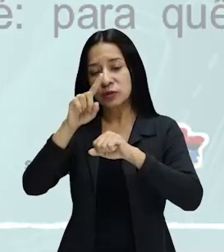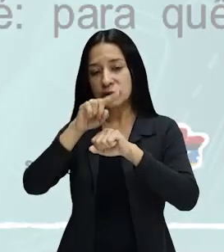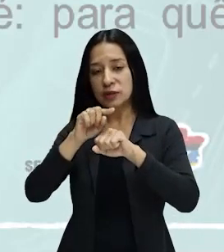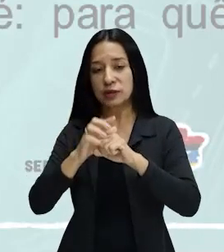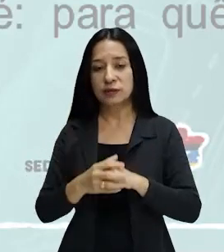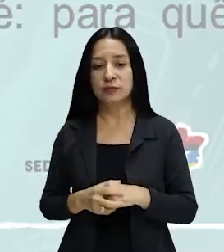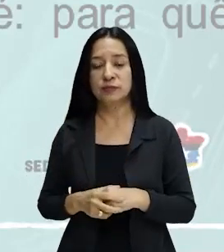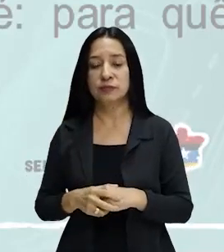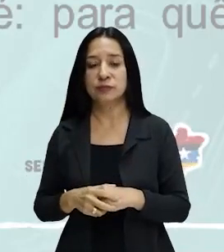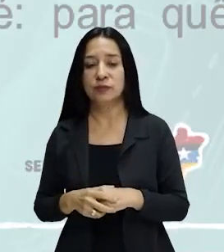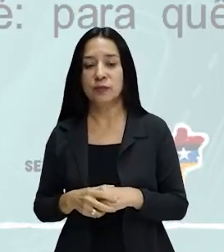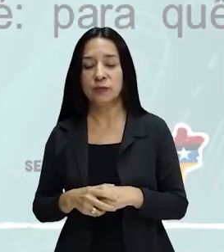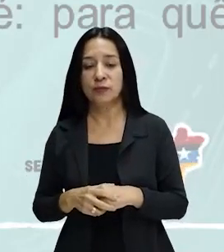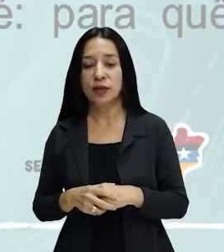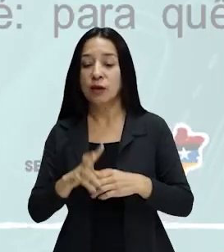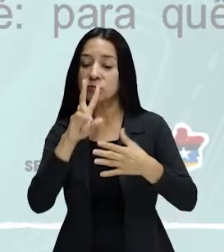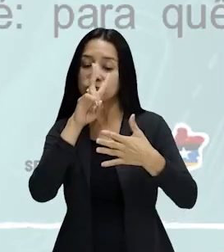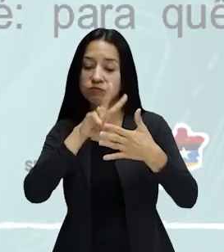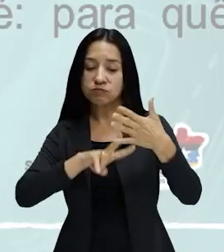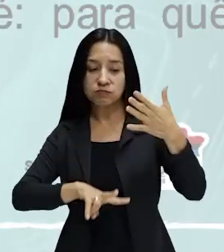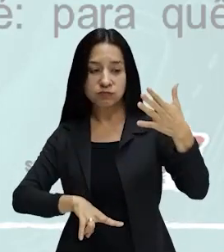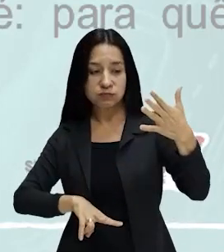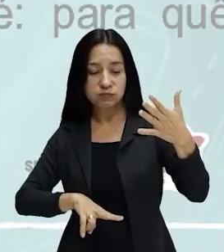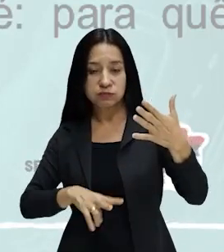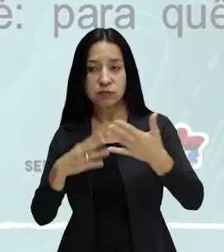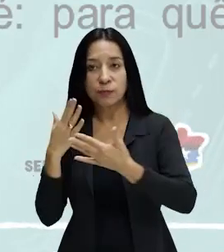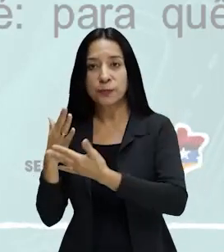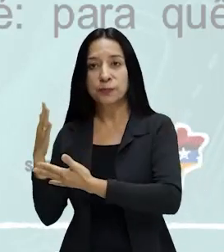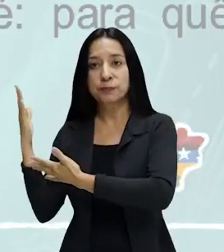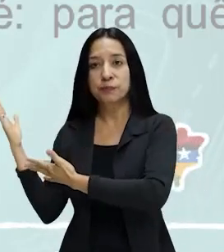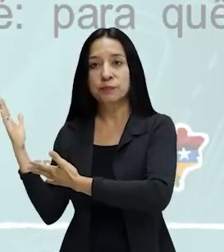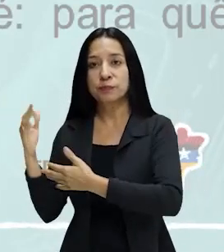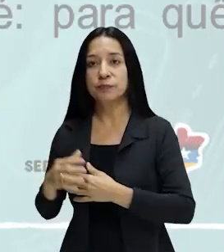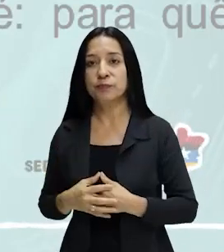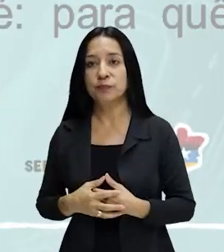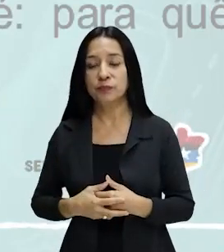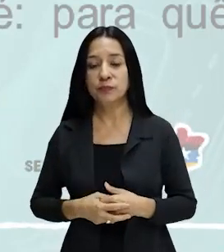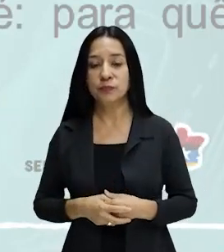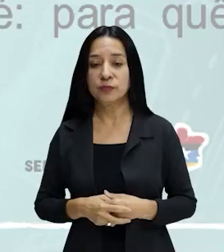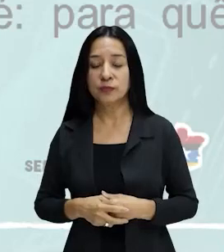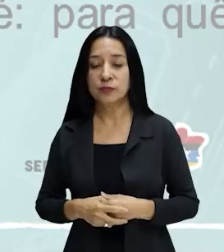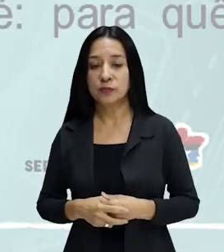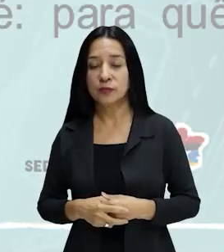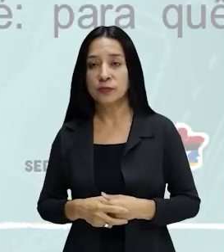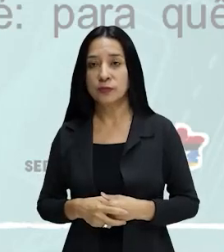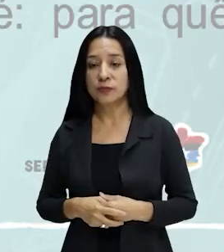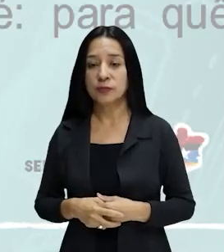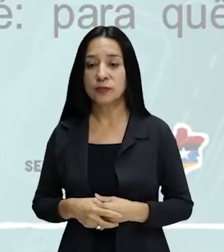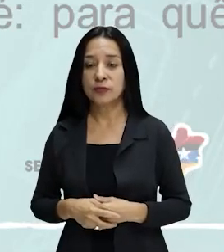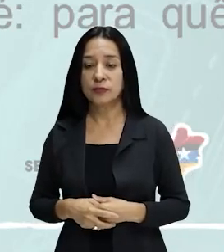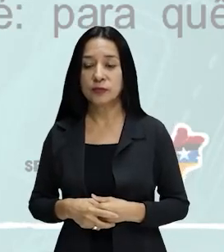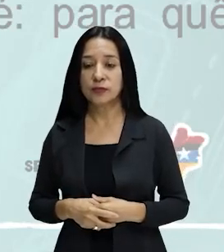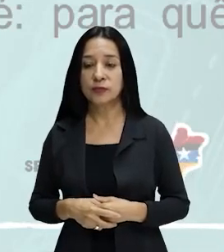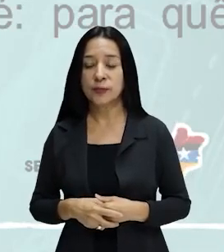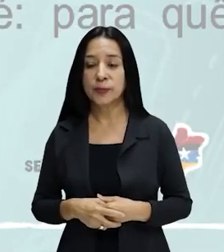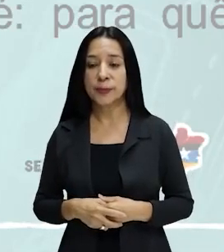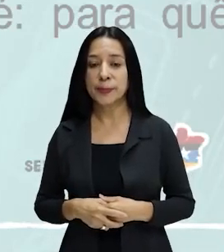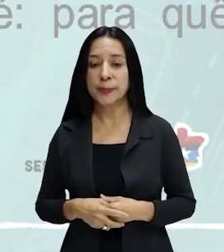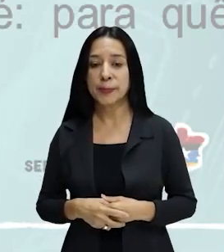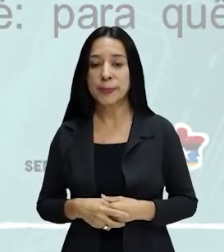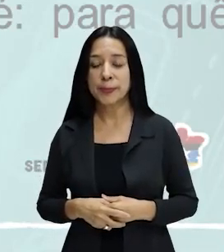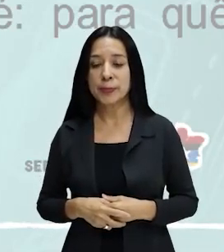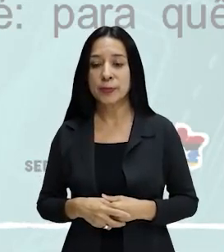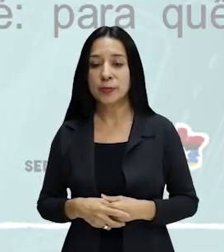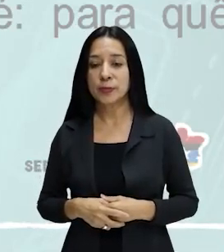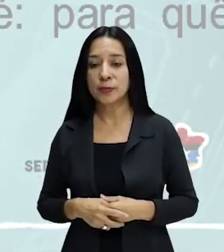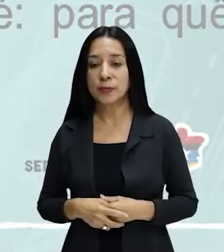este mas refere-se a uma questão que não é só do português, claro, mas que incomoda a quem